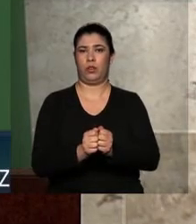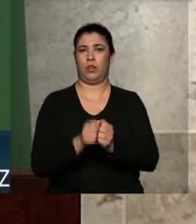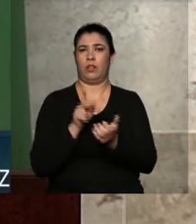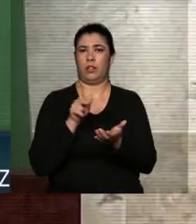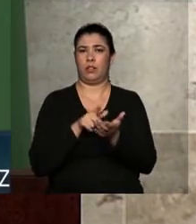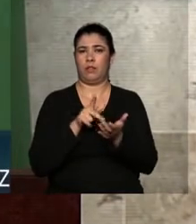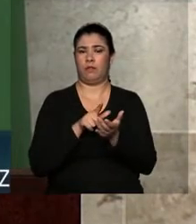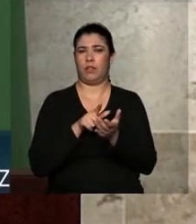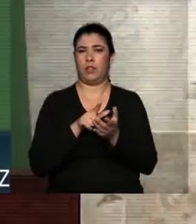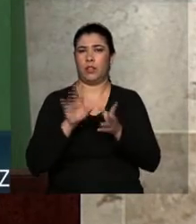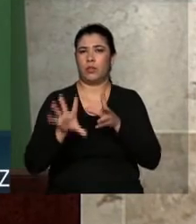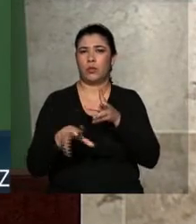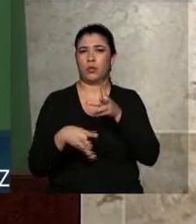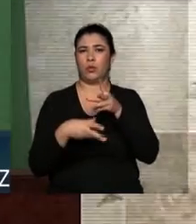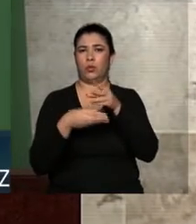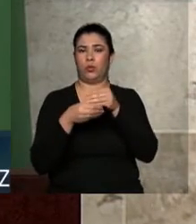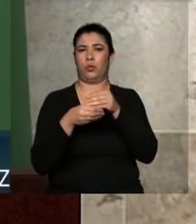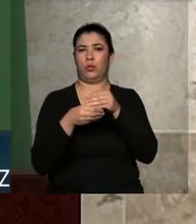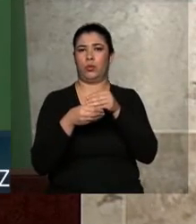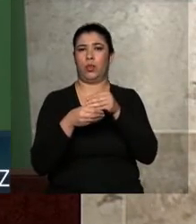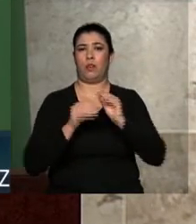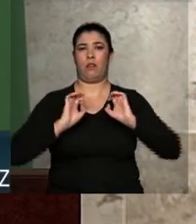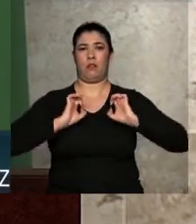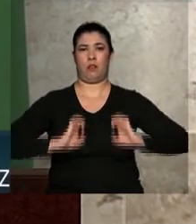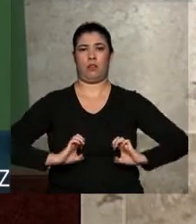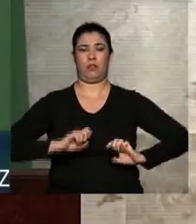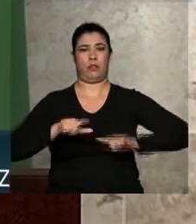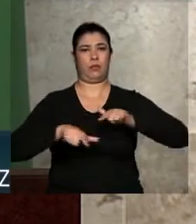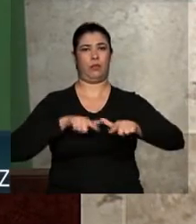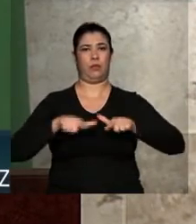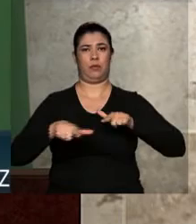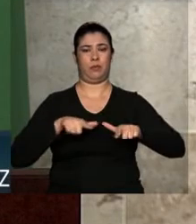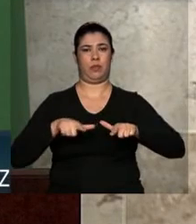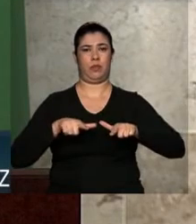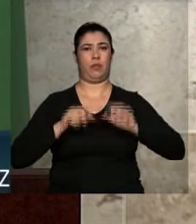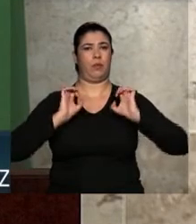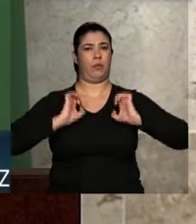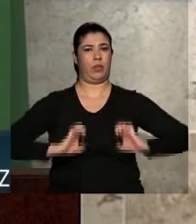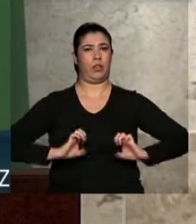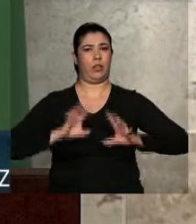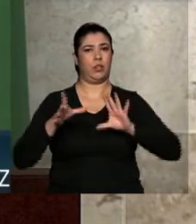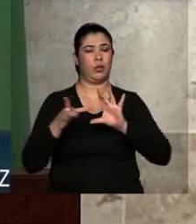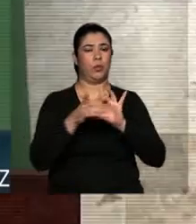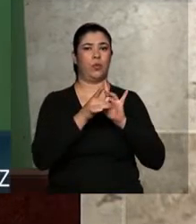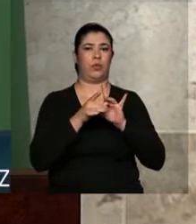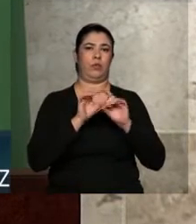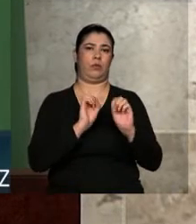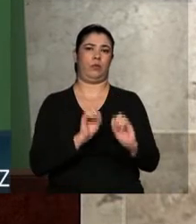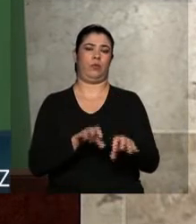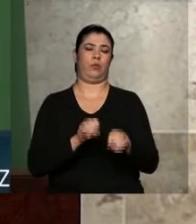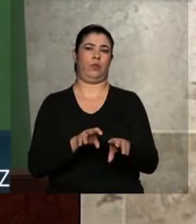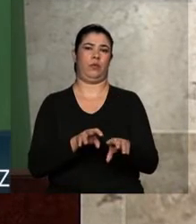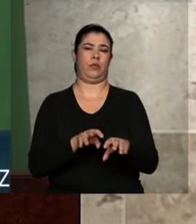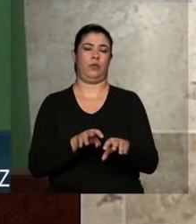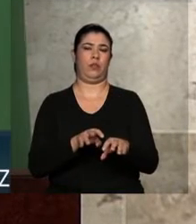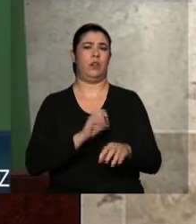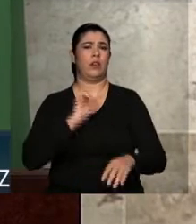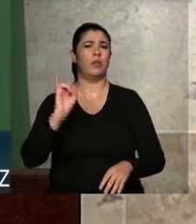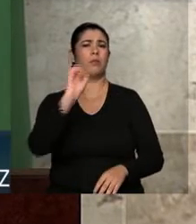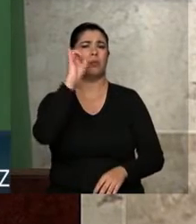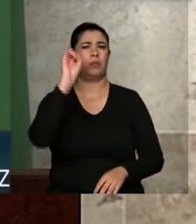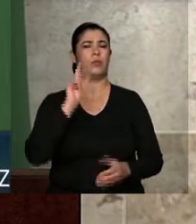ética do trabalho, a ética do ensino. É muito